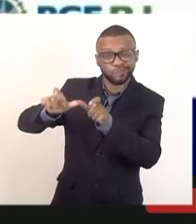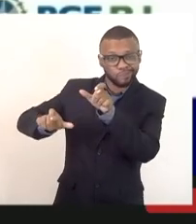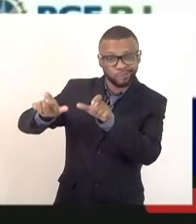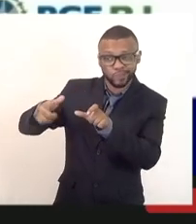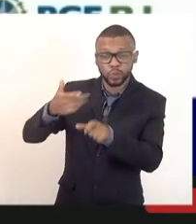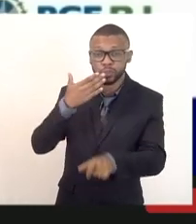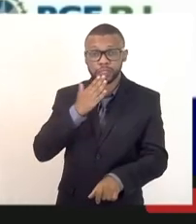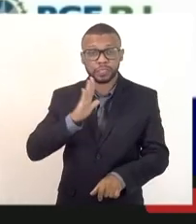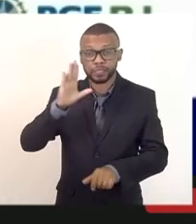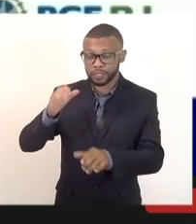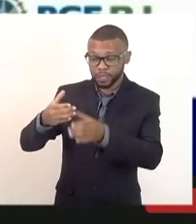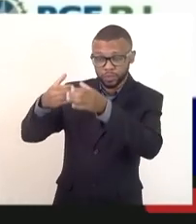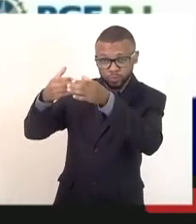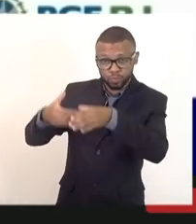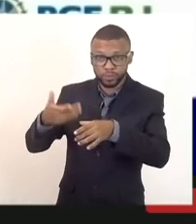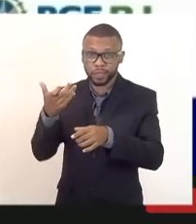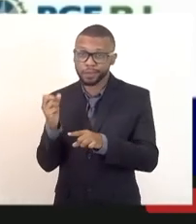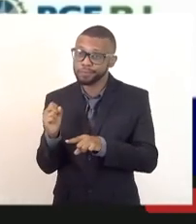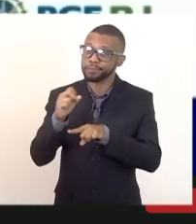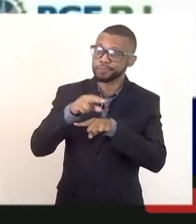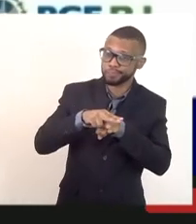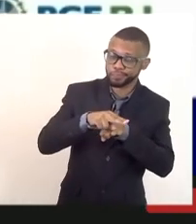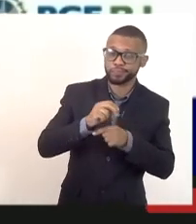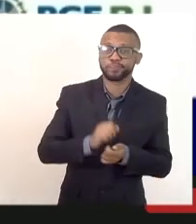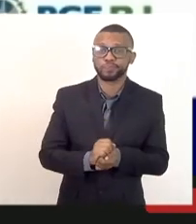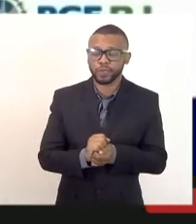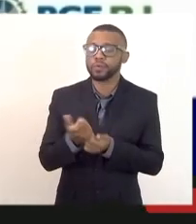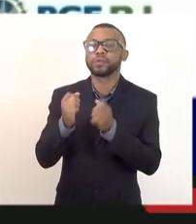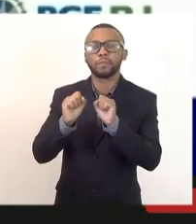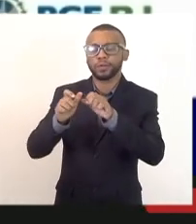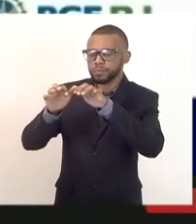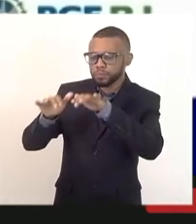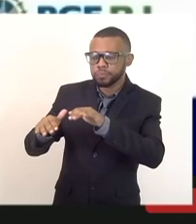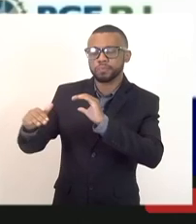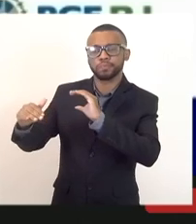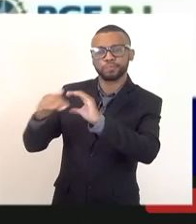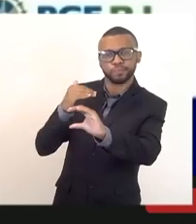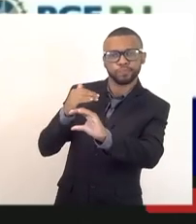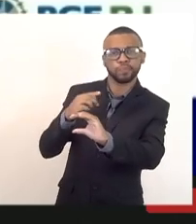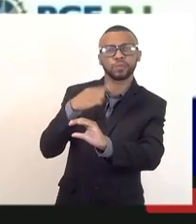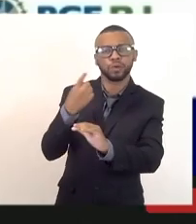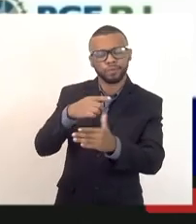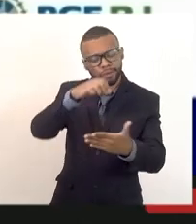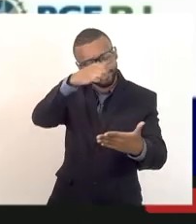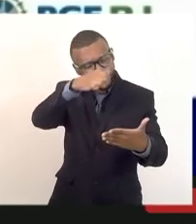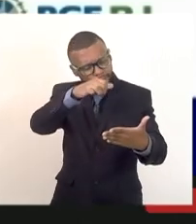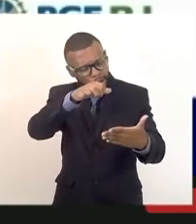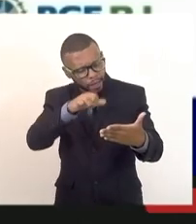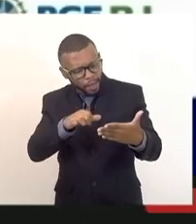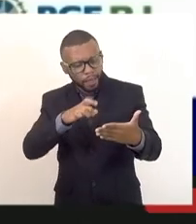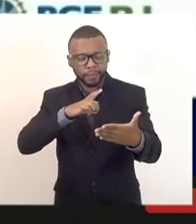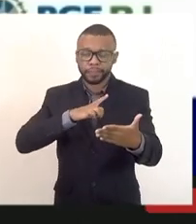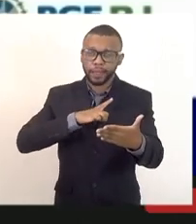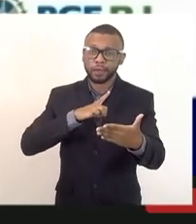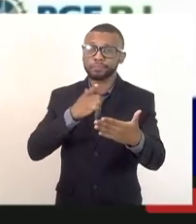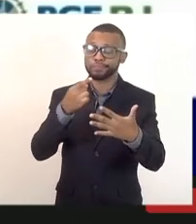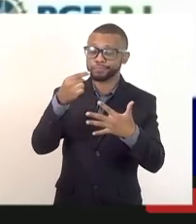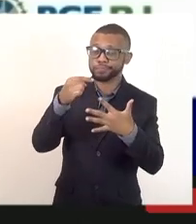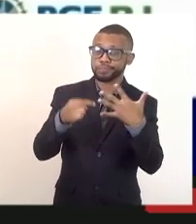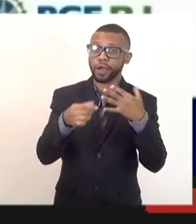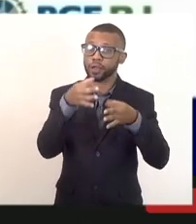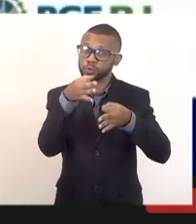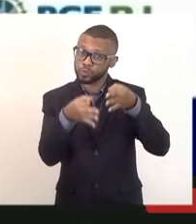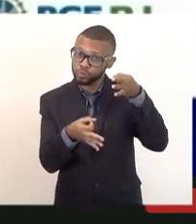dar o estar de início, via ceia, abre o ceia, manda para a gente, a gente vai analisar, vai ter um parecer, vai ter uma manifestação jurídica, e